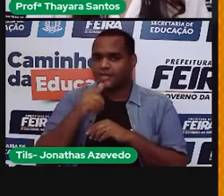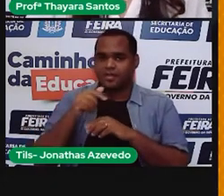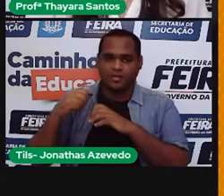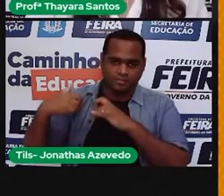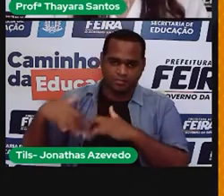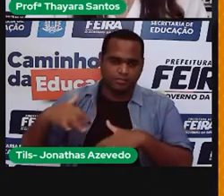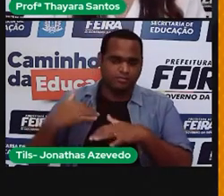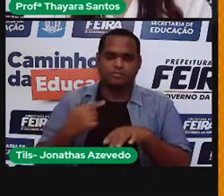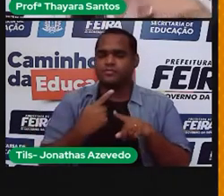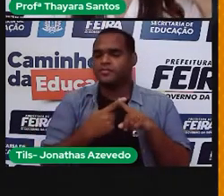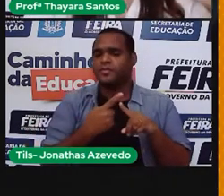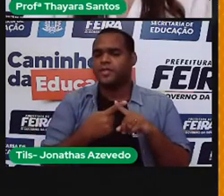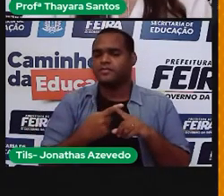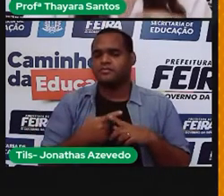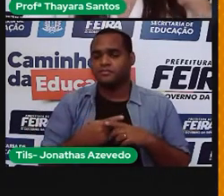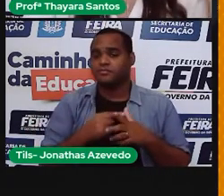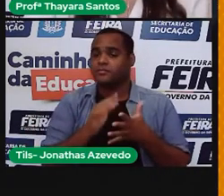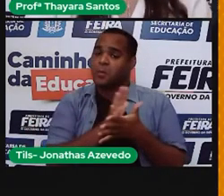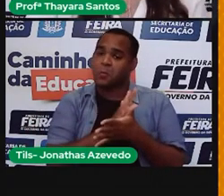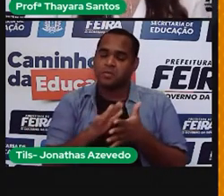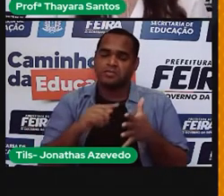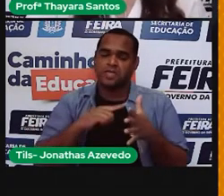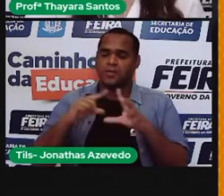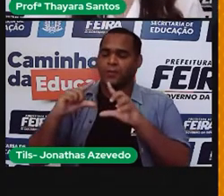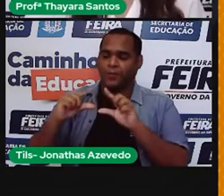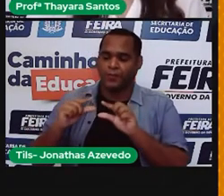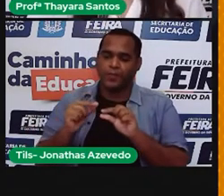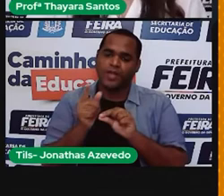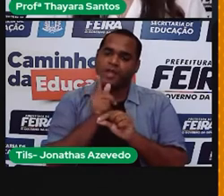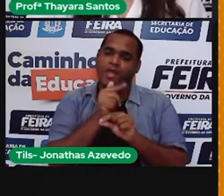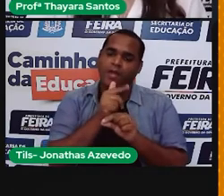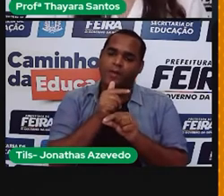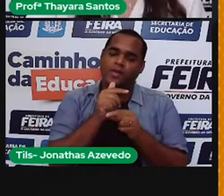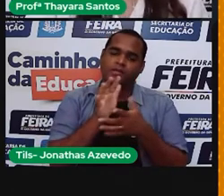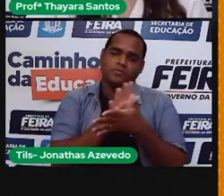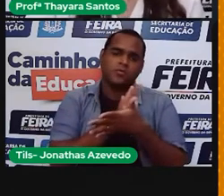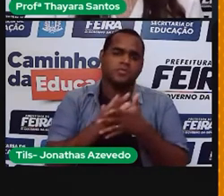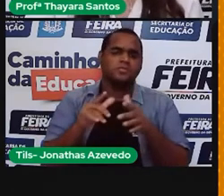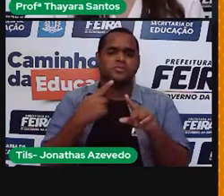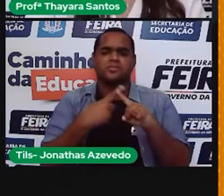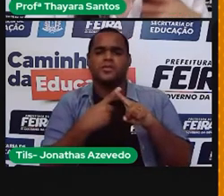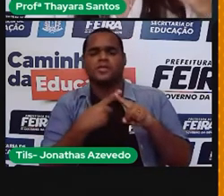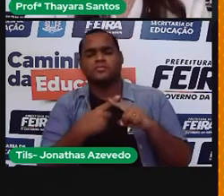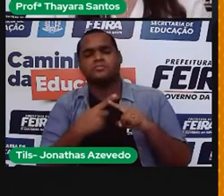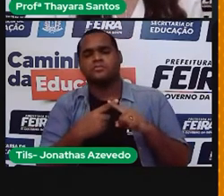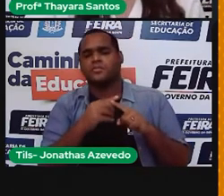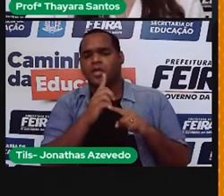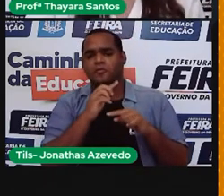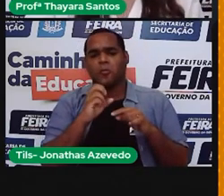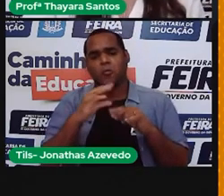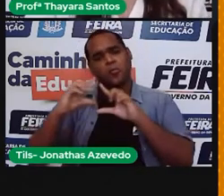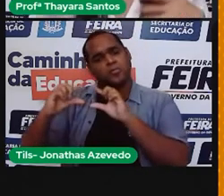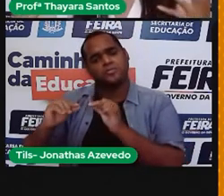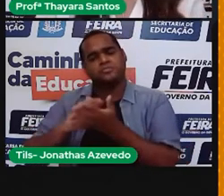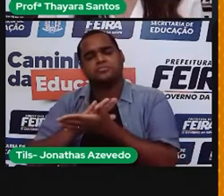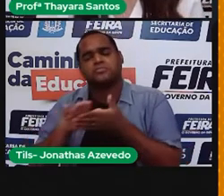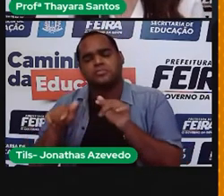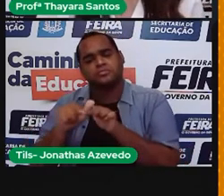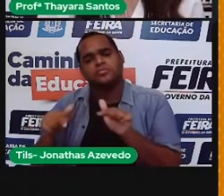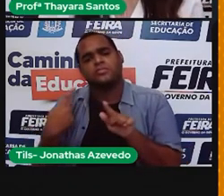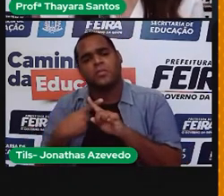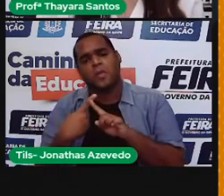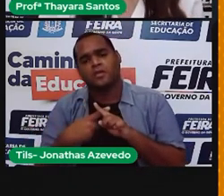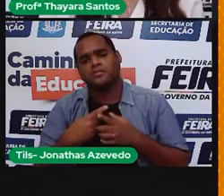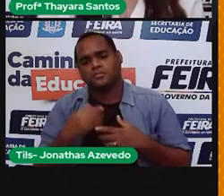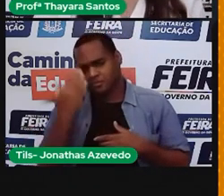E por que tem lugares que estão ficando assim com esses reservatórios com pouca água ou secando mesmo? Por que isso está